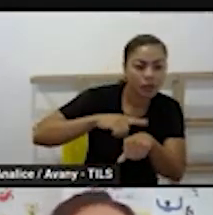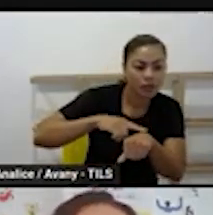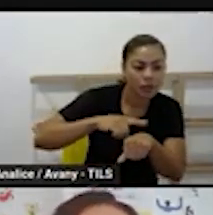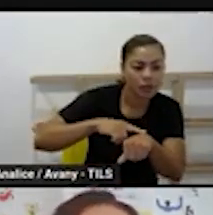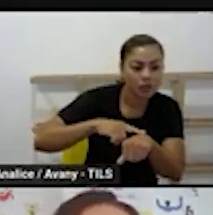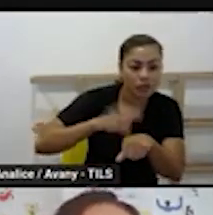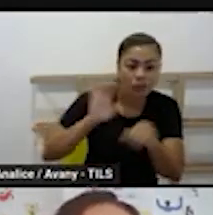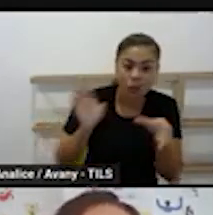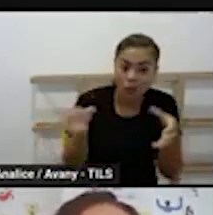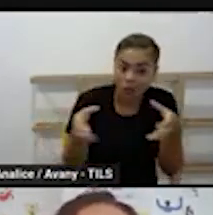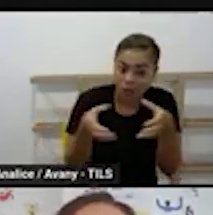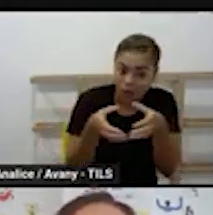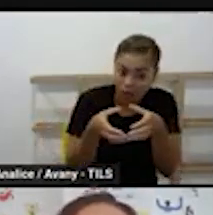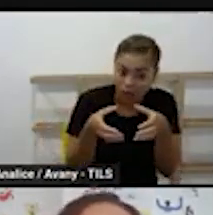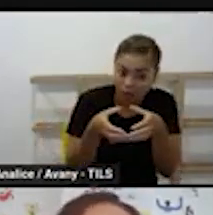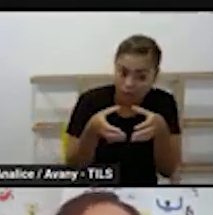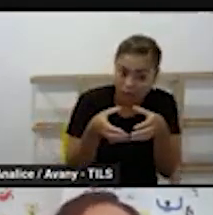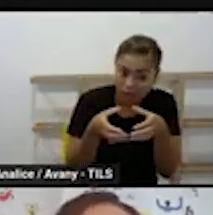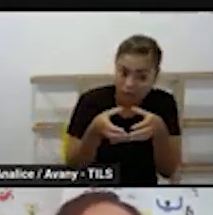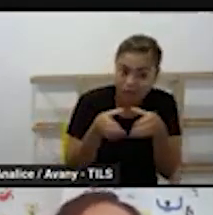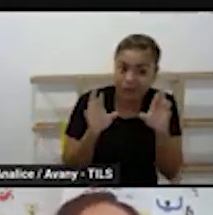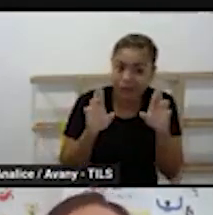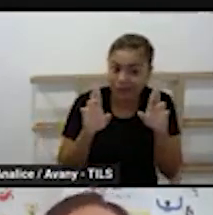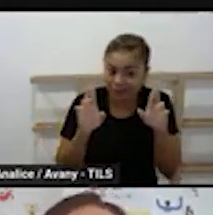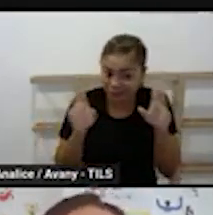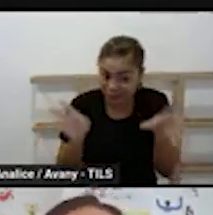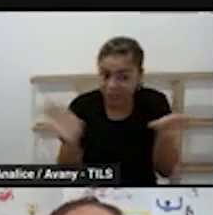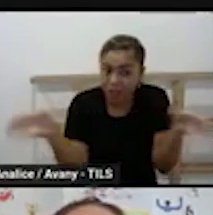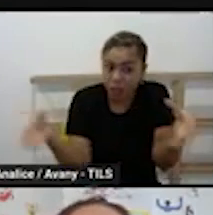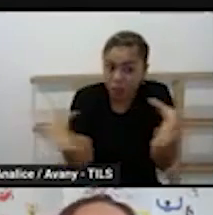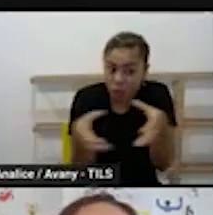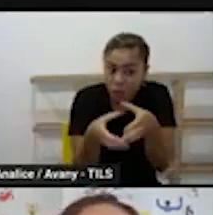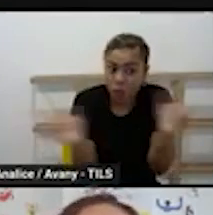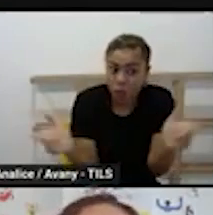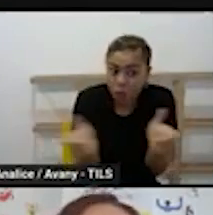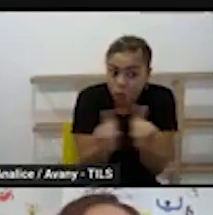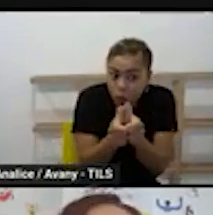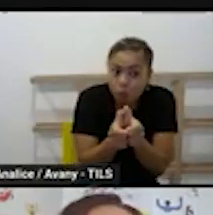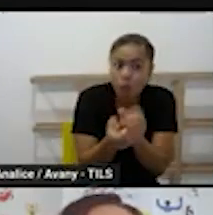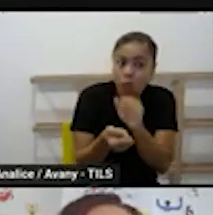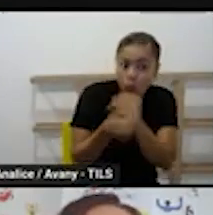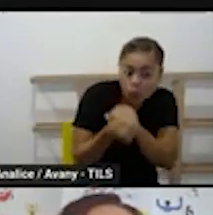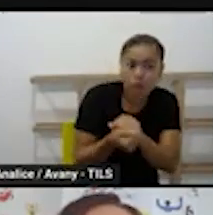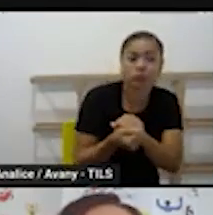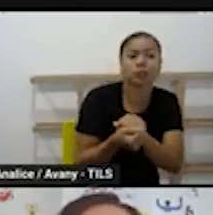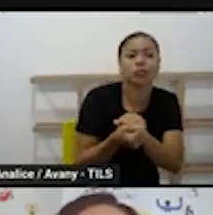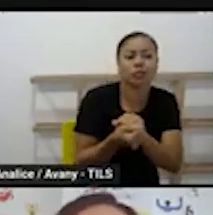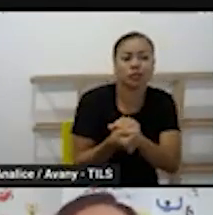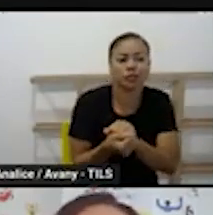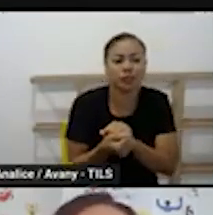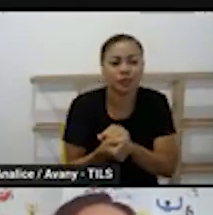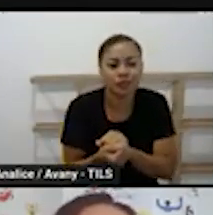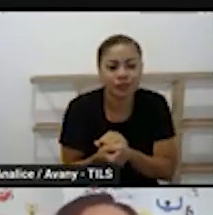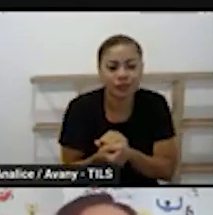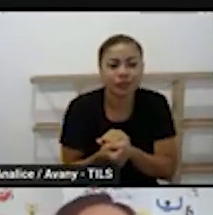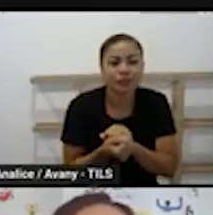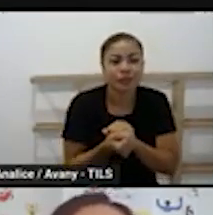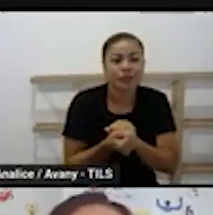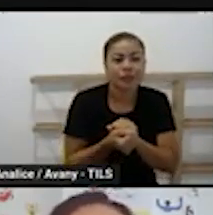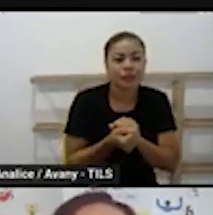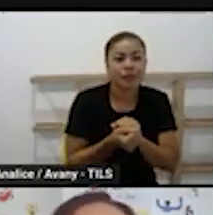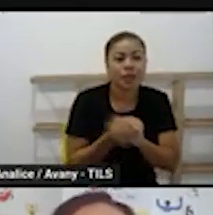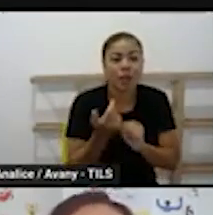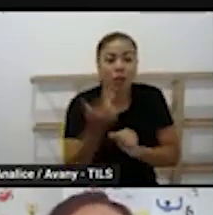classes multisseriadas gente é classes agrupadas multisseriadas a gente usa no ensino fundamental porque